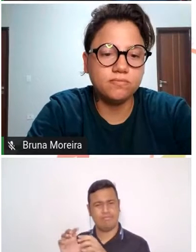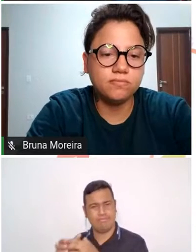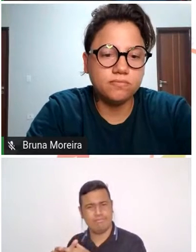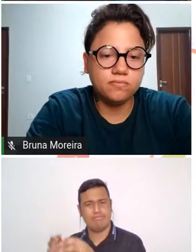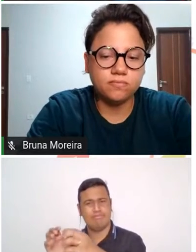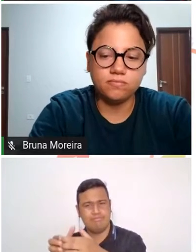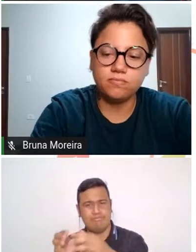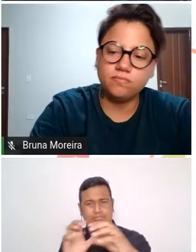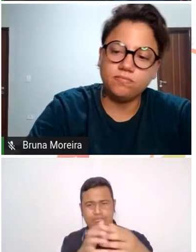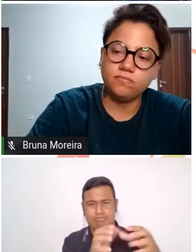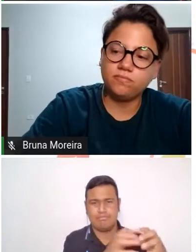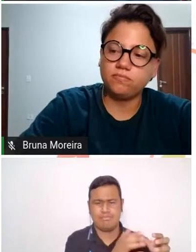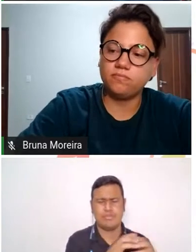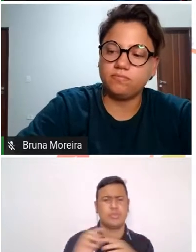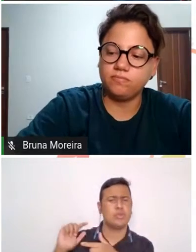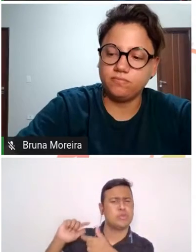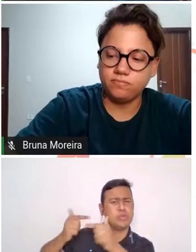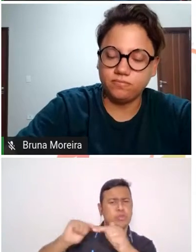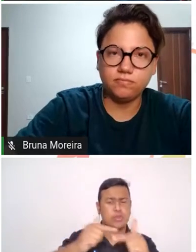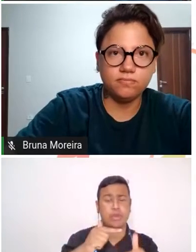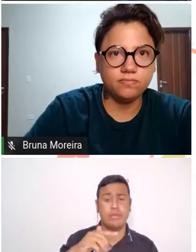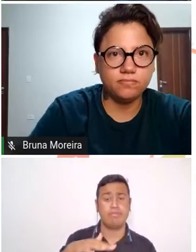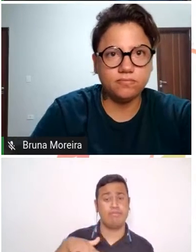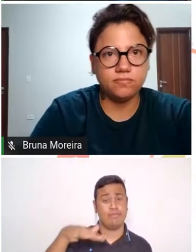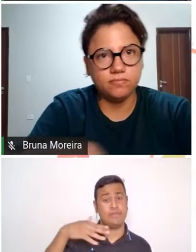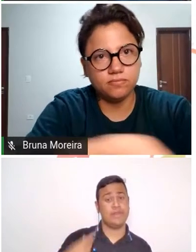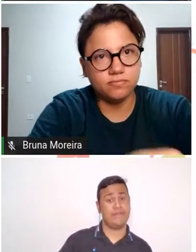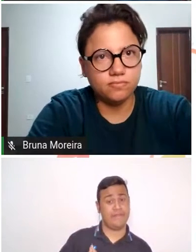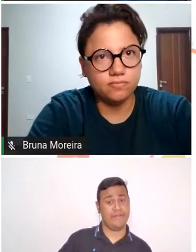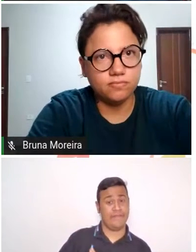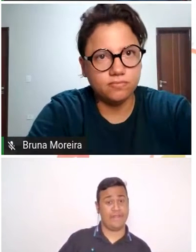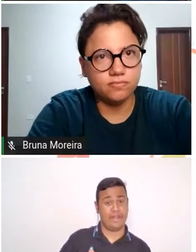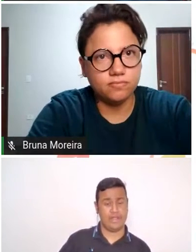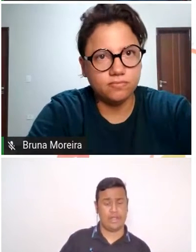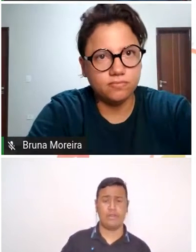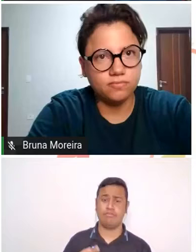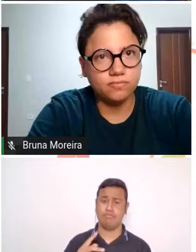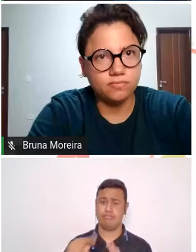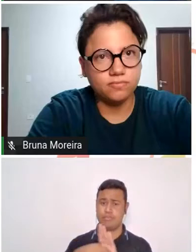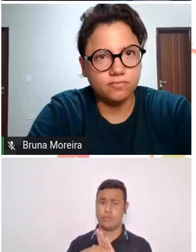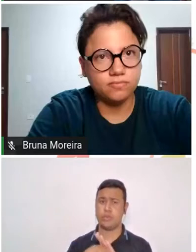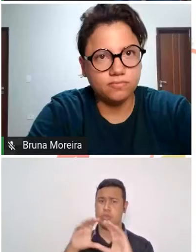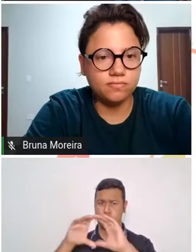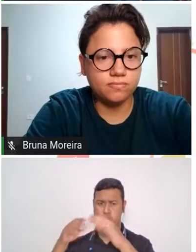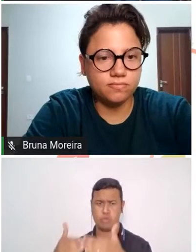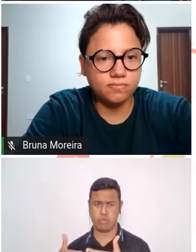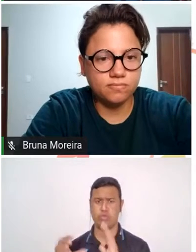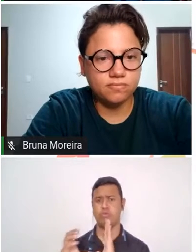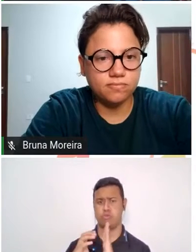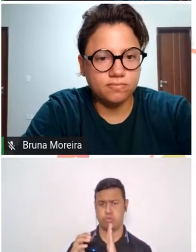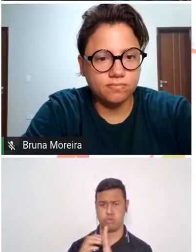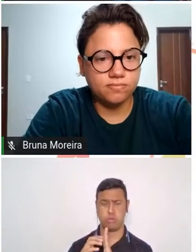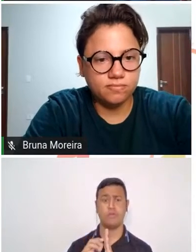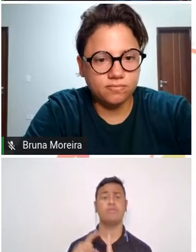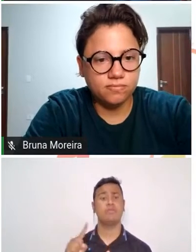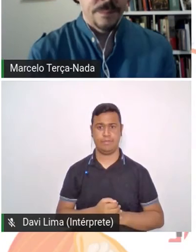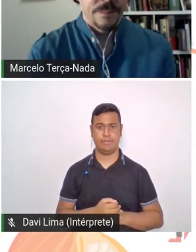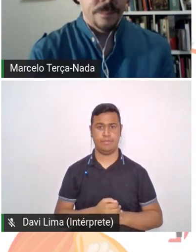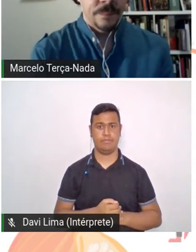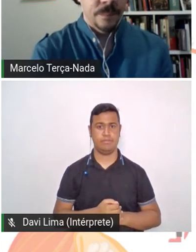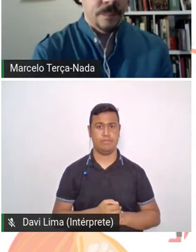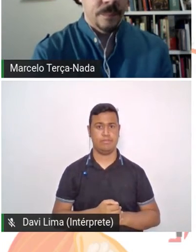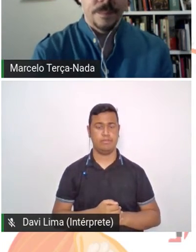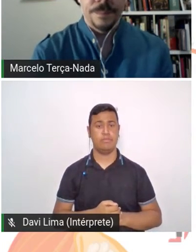pelo modo de vida que as pessoas vivem nas comunidades e se dá pelo uso coletivo da terra.